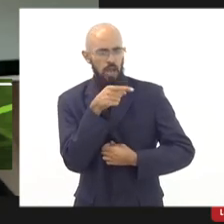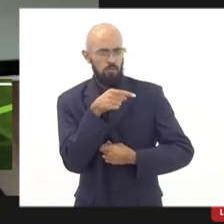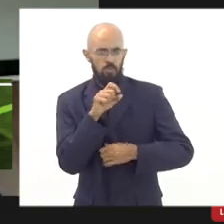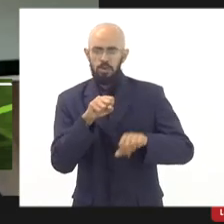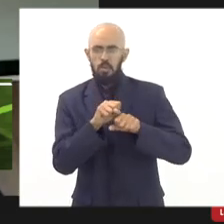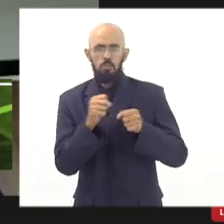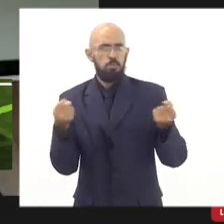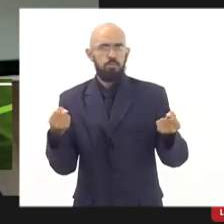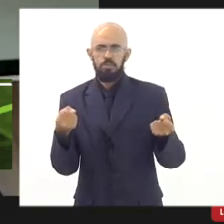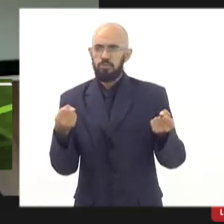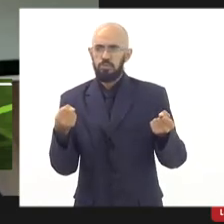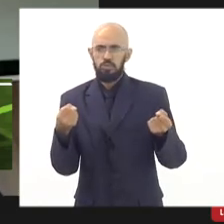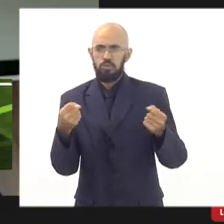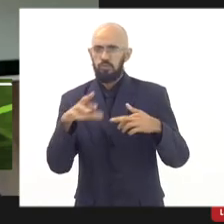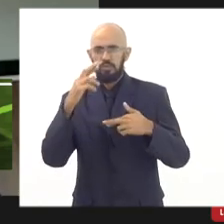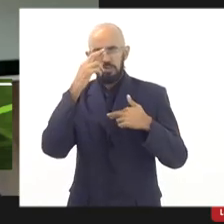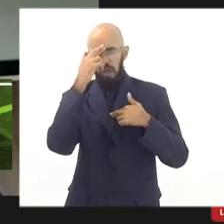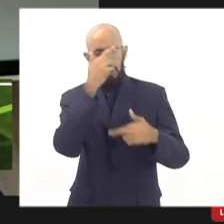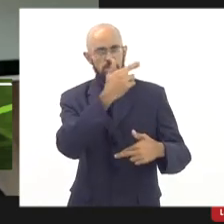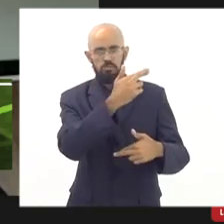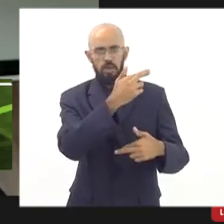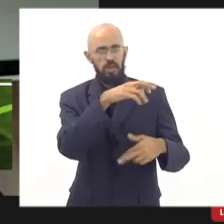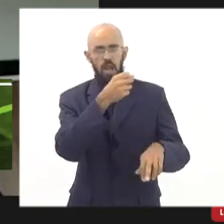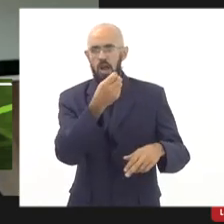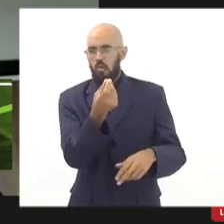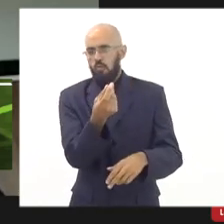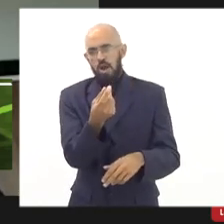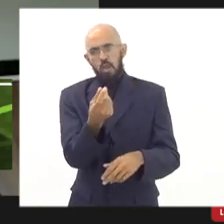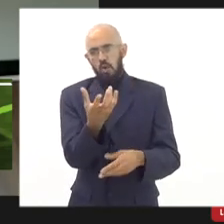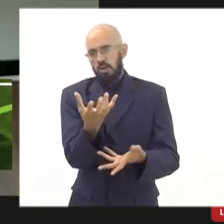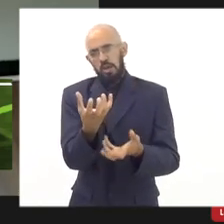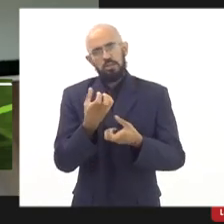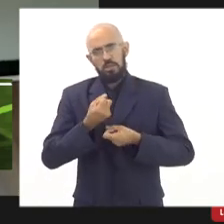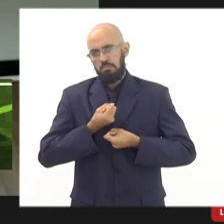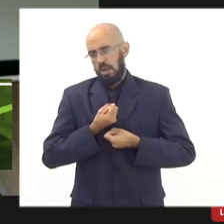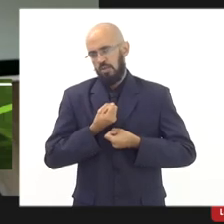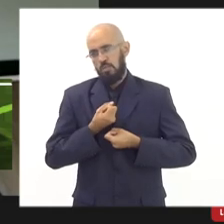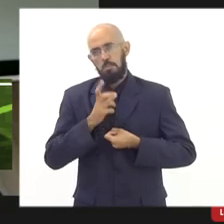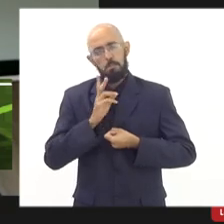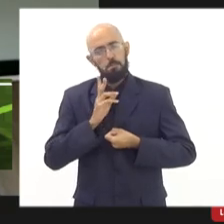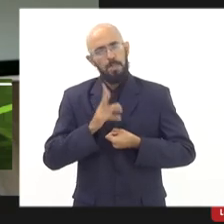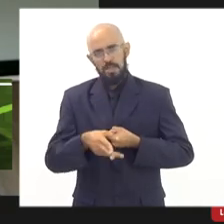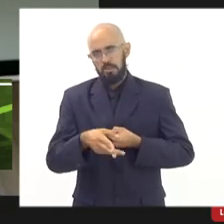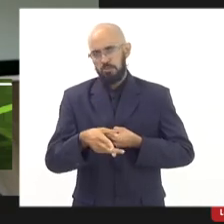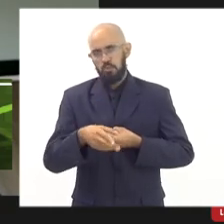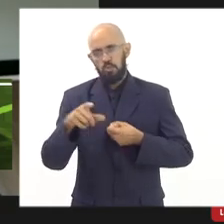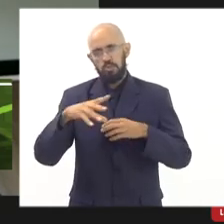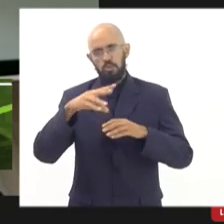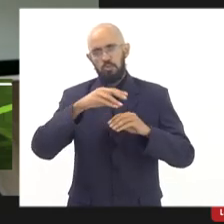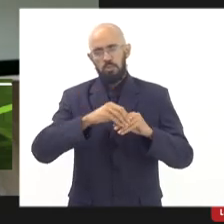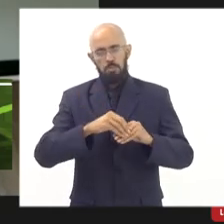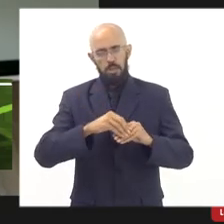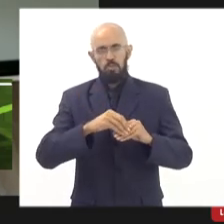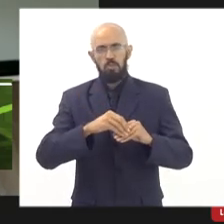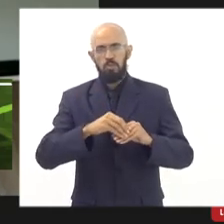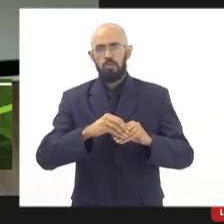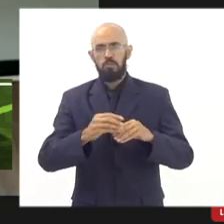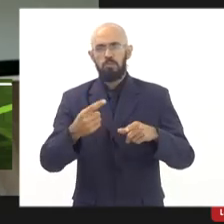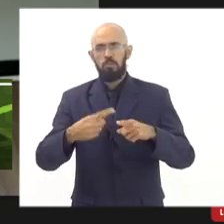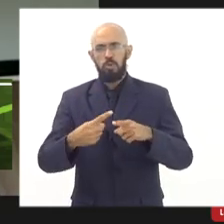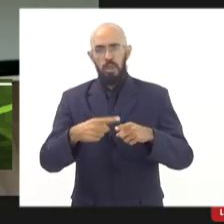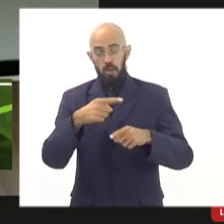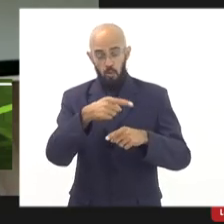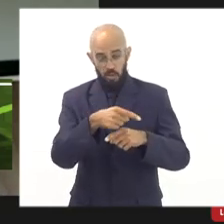impossível cumpri-lo com a verba que as escolas estão recebendo, mesmo com esse acerto, porque com o